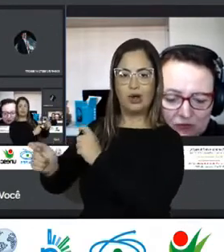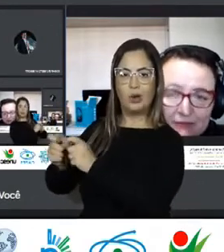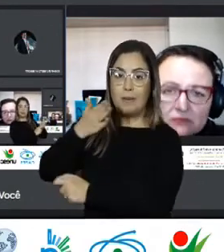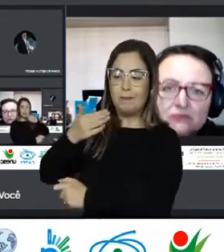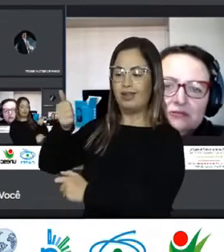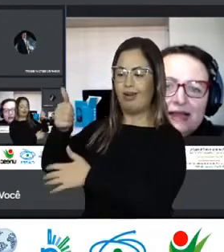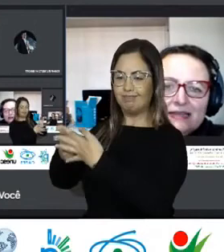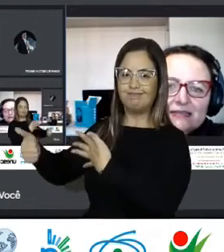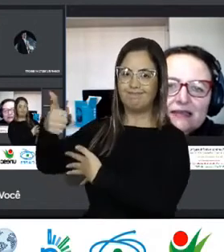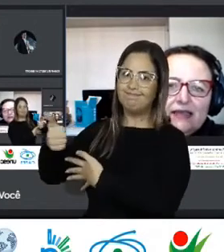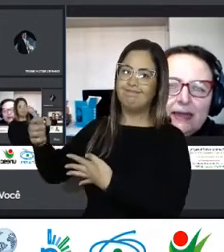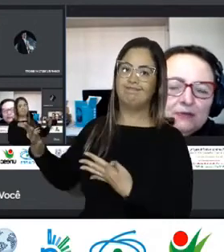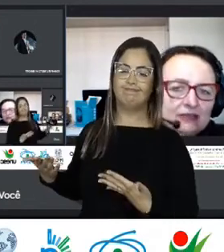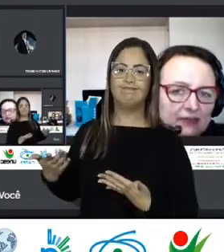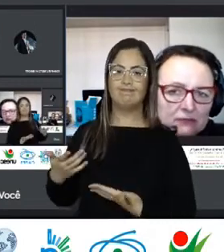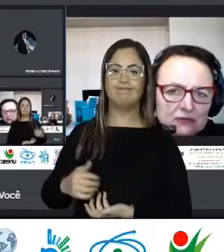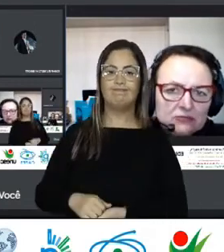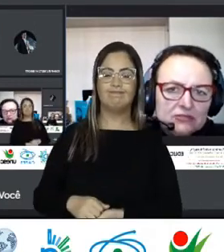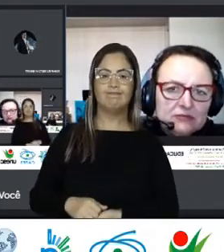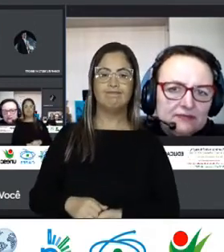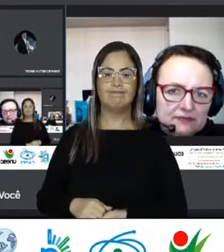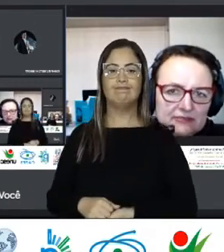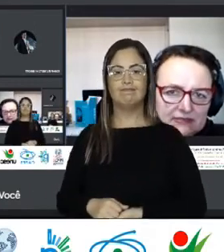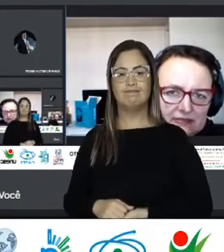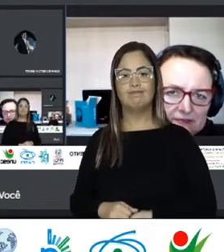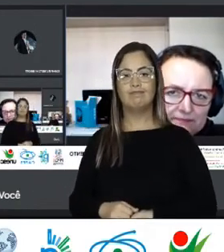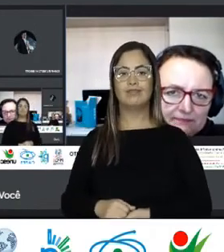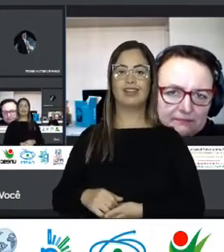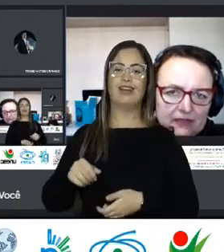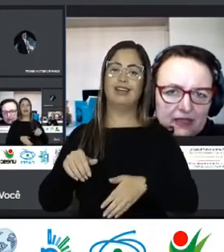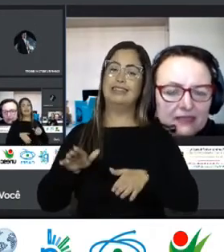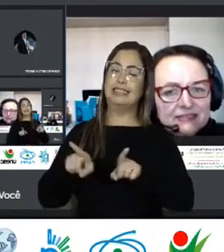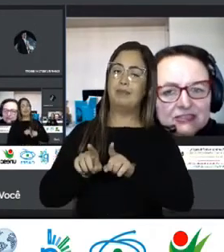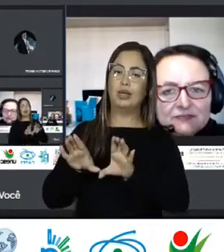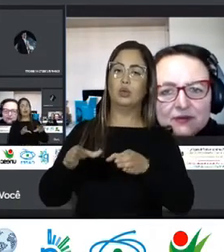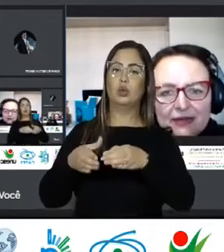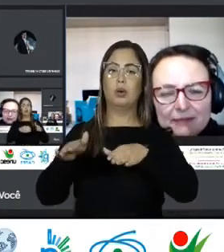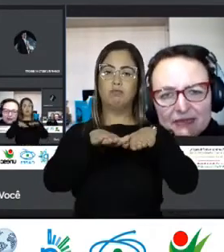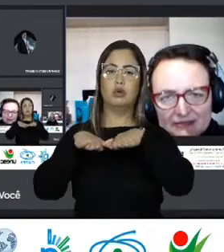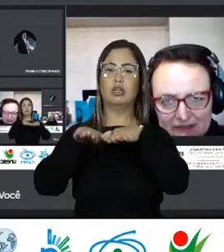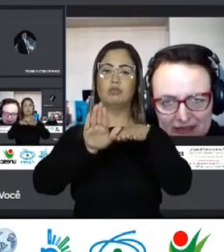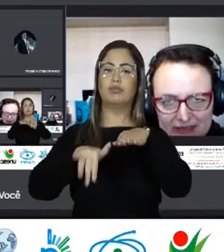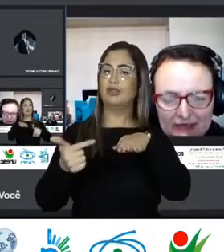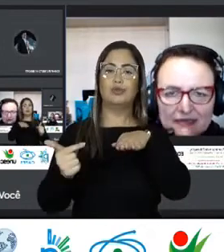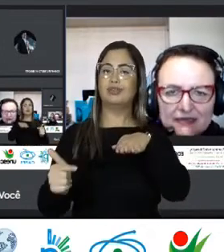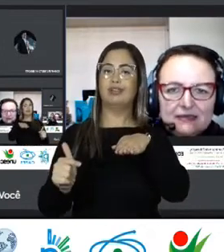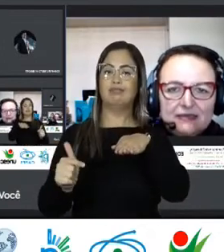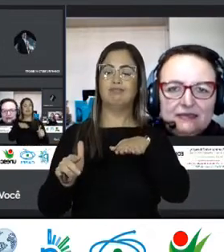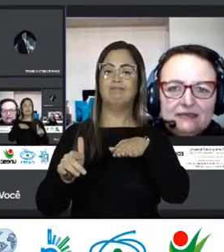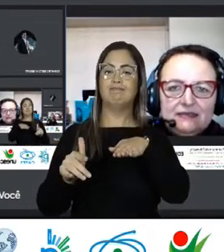Do termo Em alguns lugares É porque ele vem Numa condição desfavorecida E se a gente for olhar Para a migração